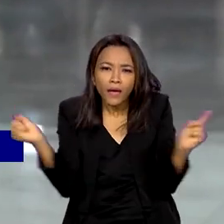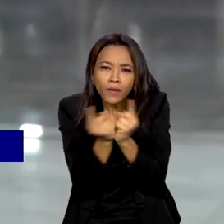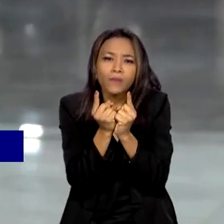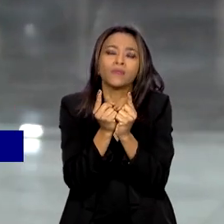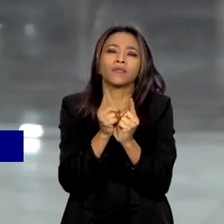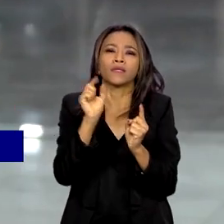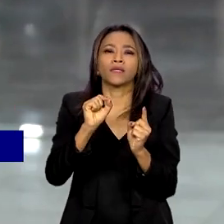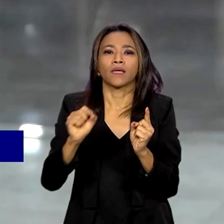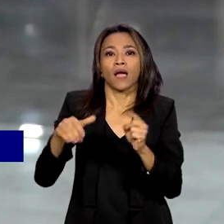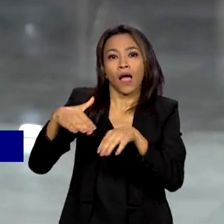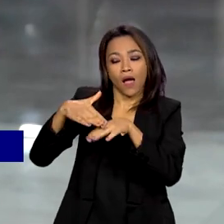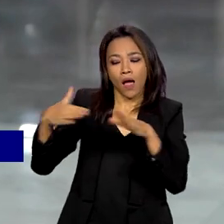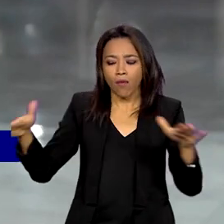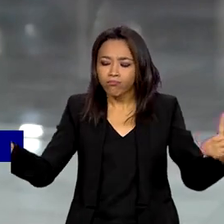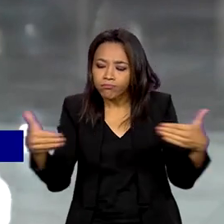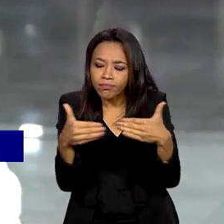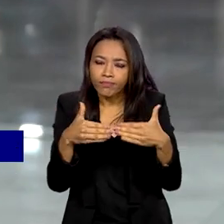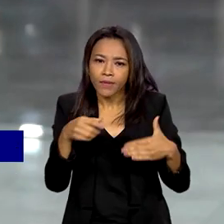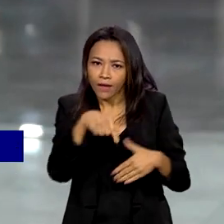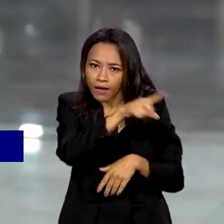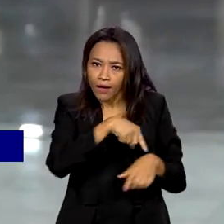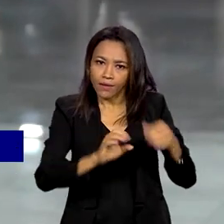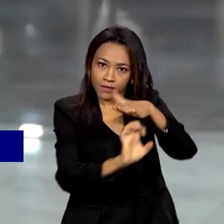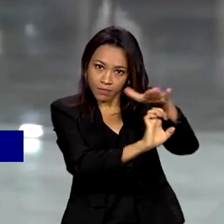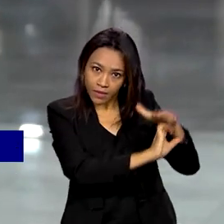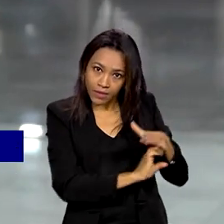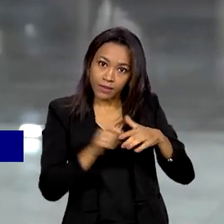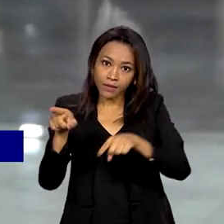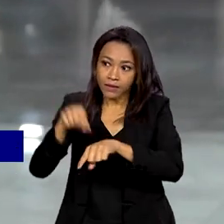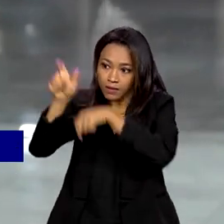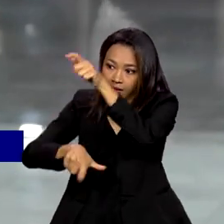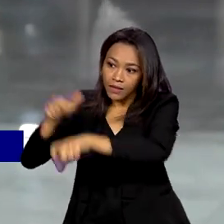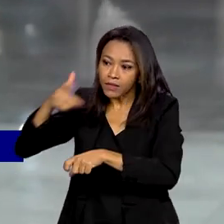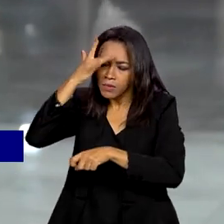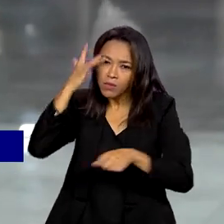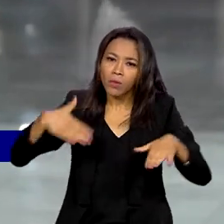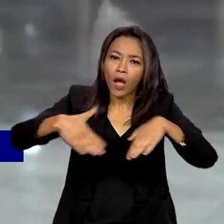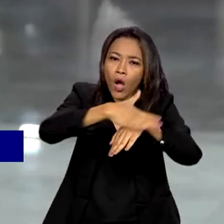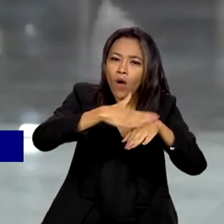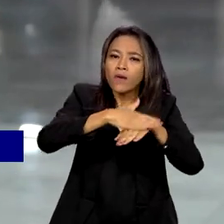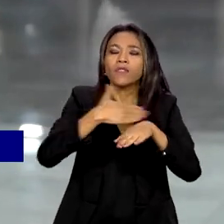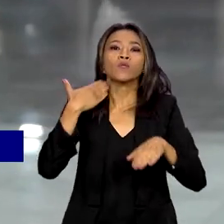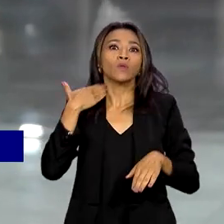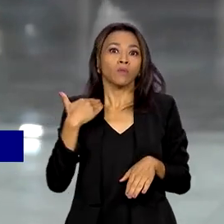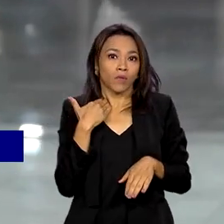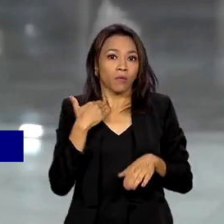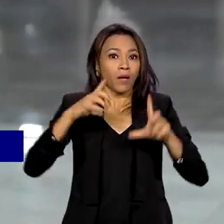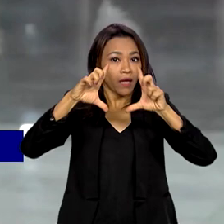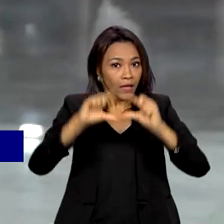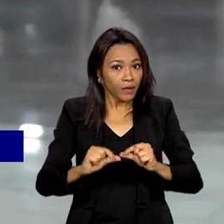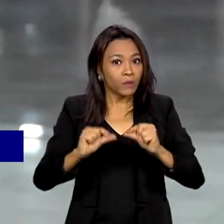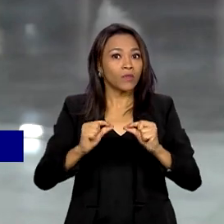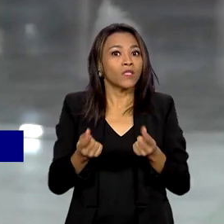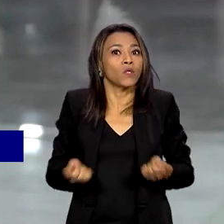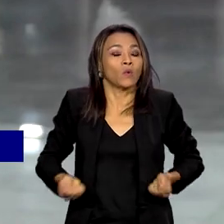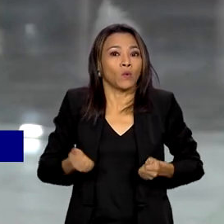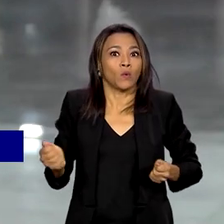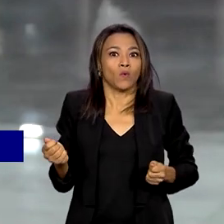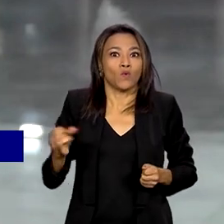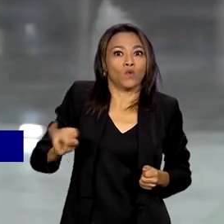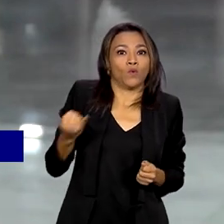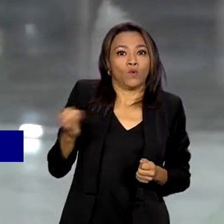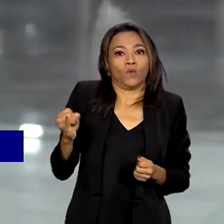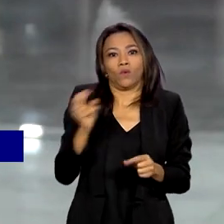físicas e jurídicas e instituições financeiras para diminuir o custo do crédito. Em outra medida, pretende